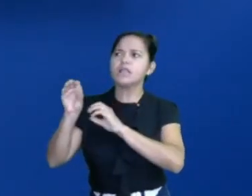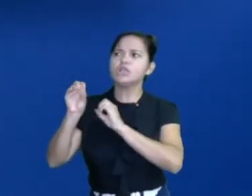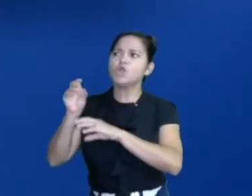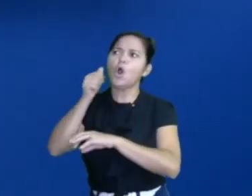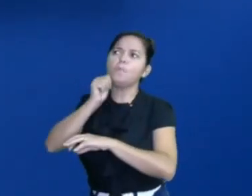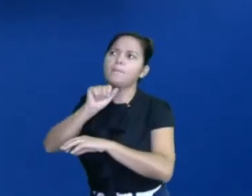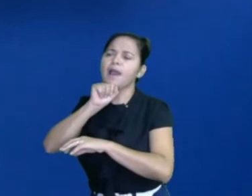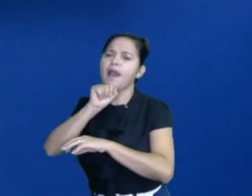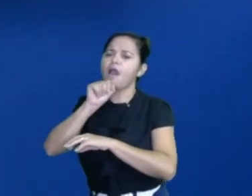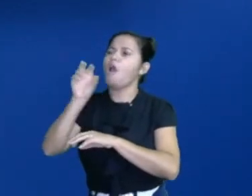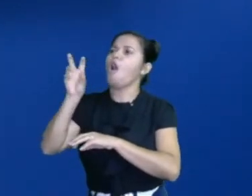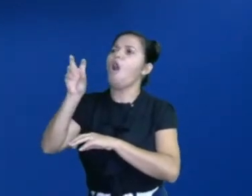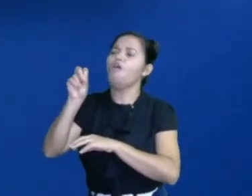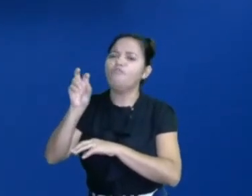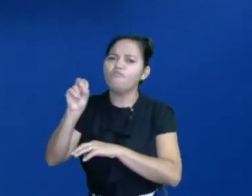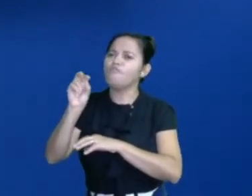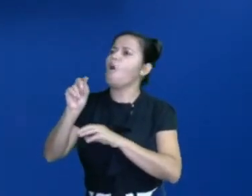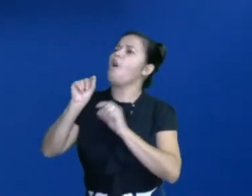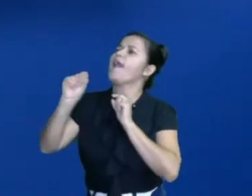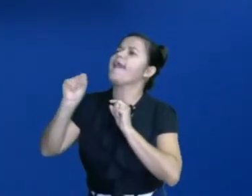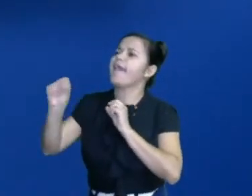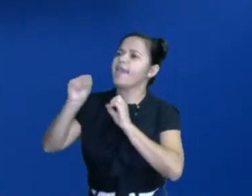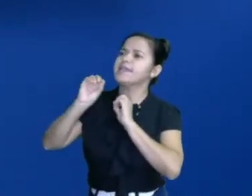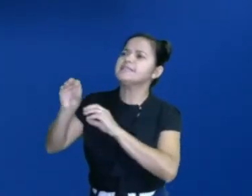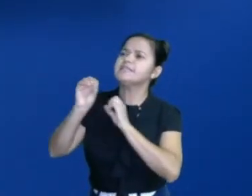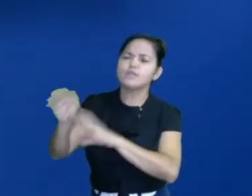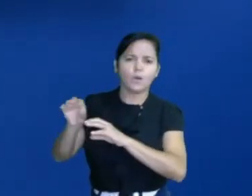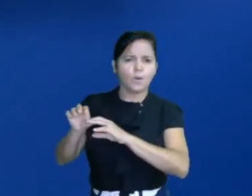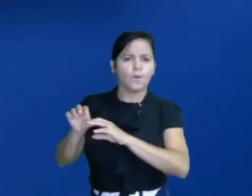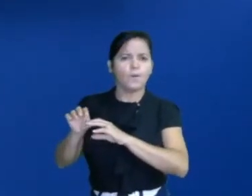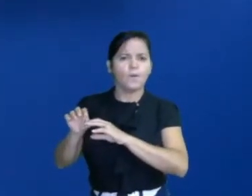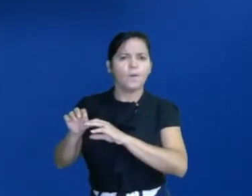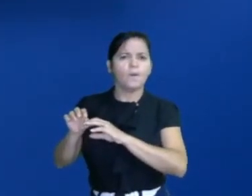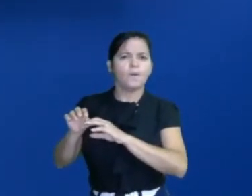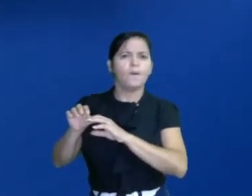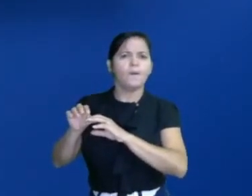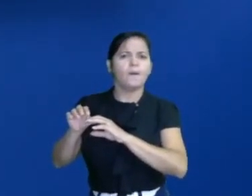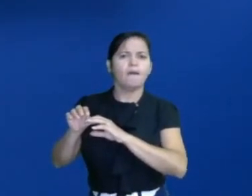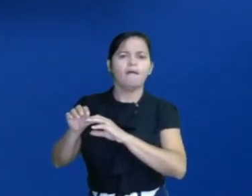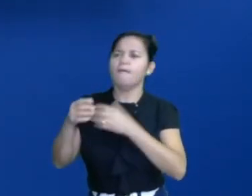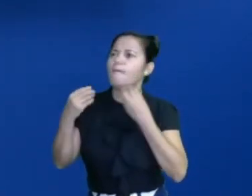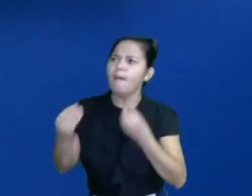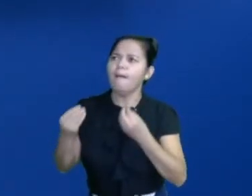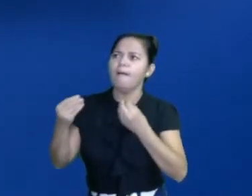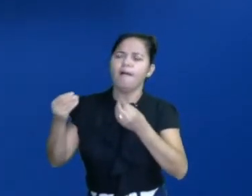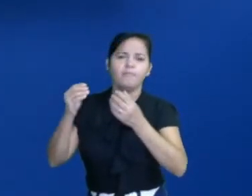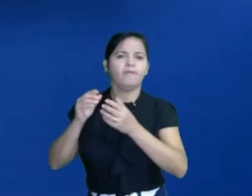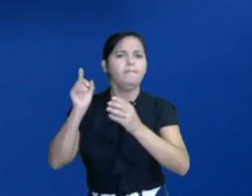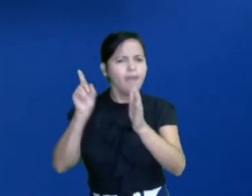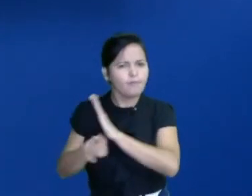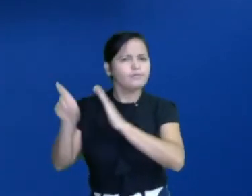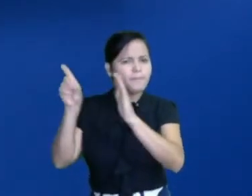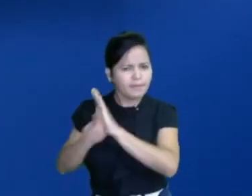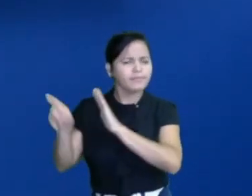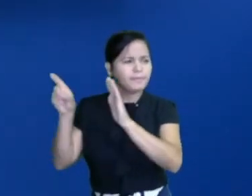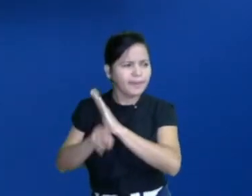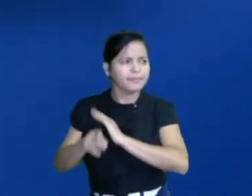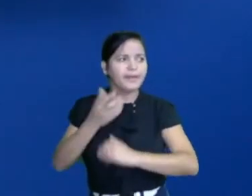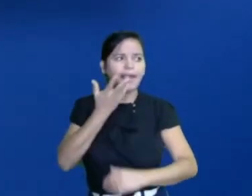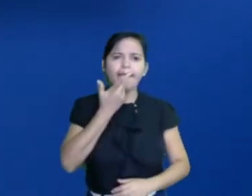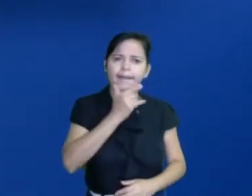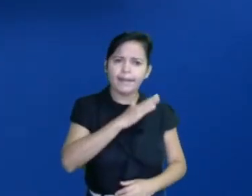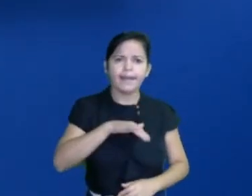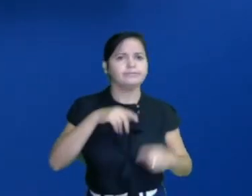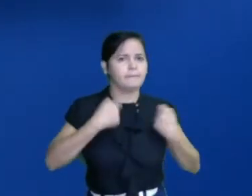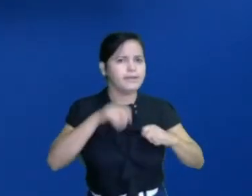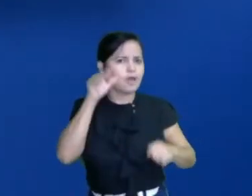mãe? Vó, quem foi que ensinou pra senhora tal coisa? E onde é que veio isso? Sai perguntando, tá? Criança tem que